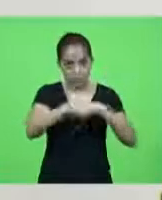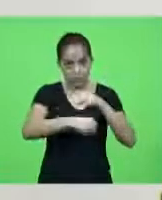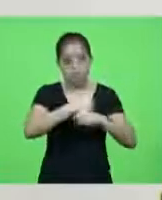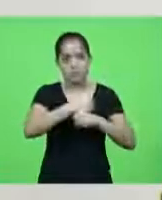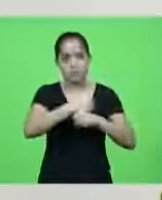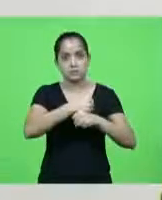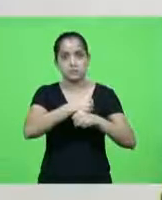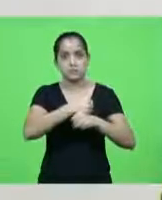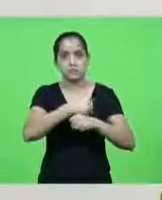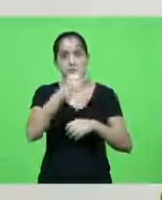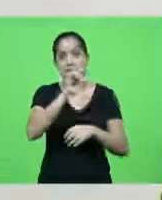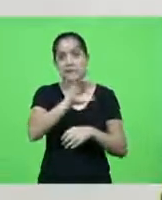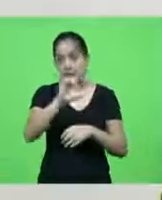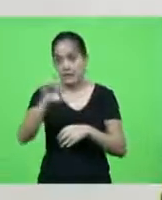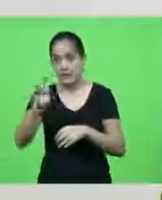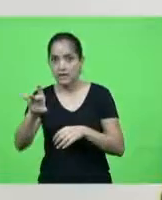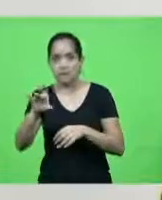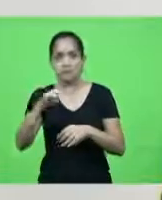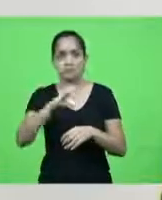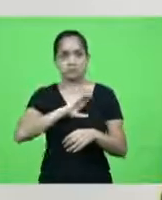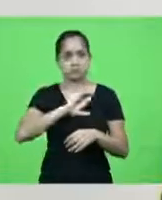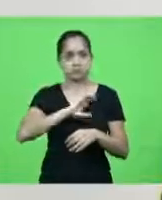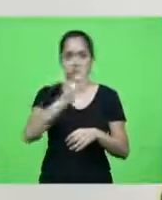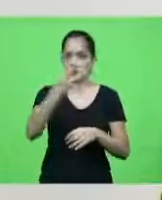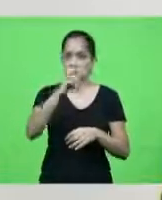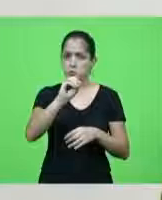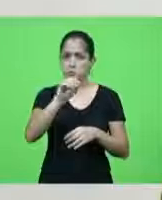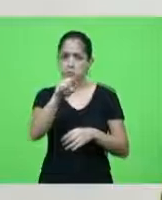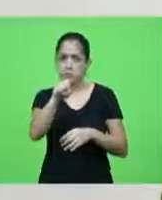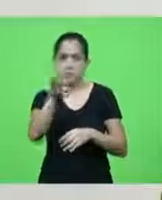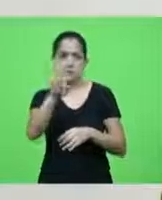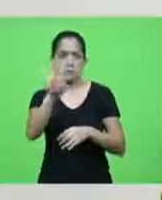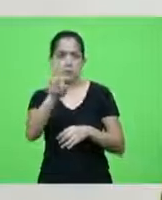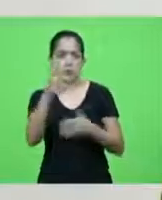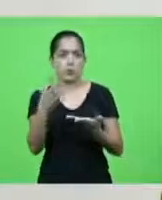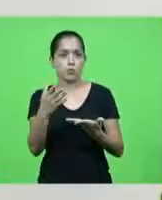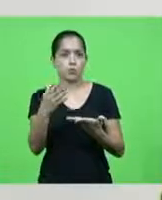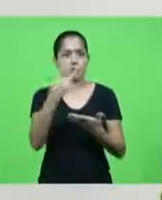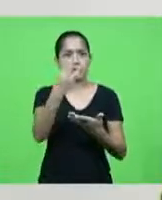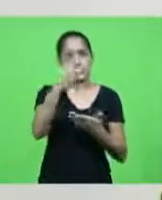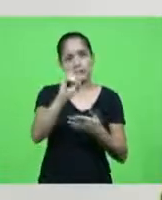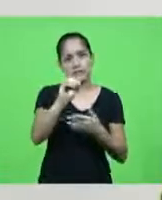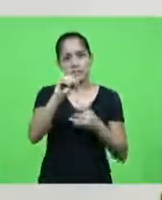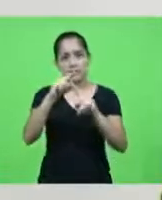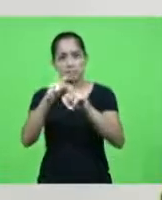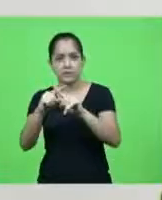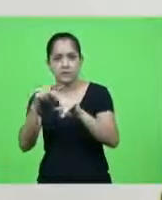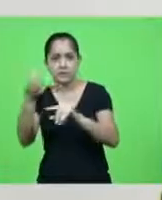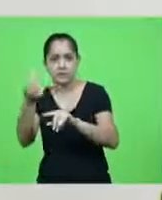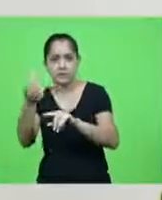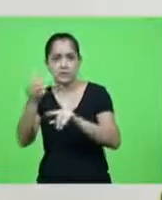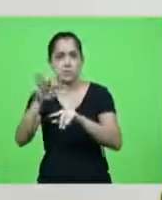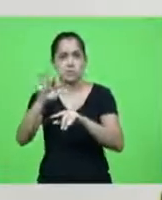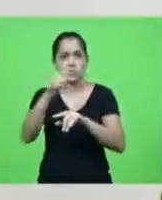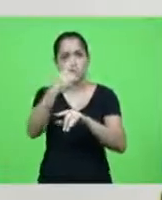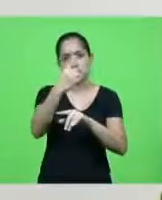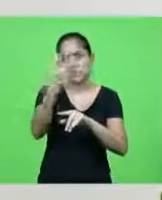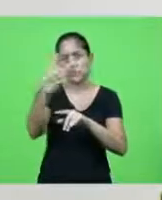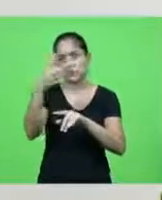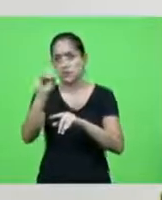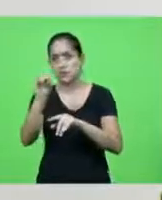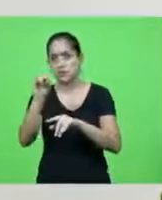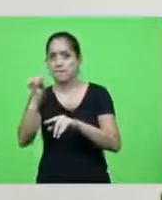cada diretor desse não ganha menos do que trinta pau trinta vezes seis dá o que dá cento e oitenta mil é o brindezinho dele